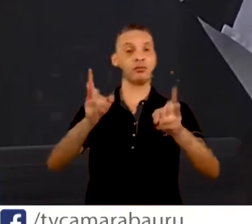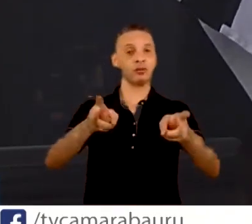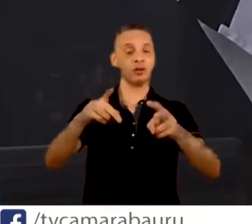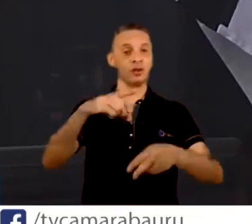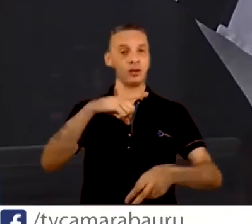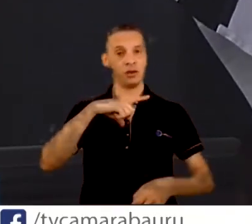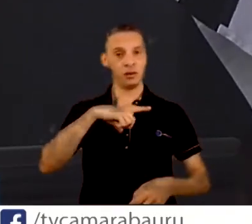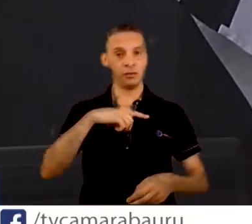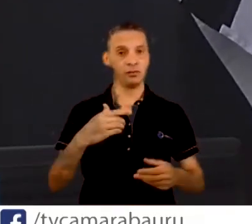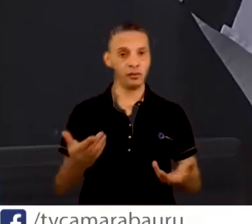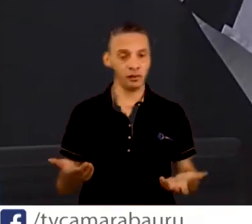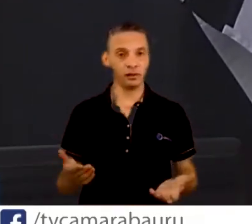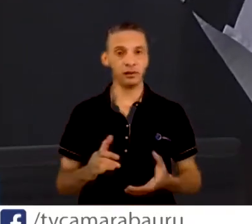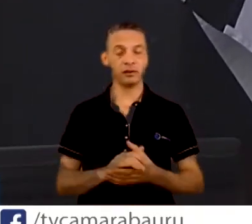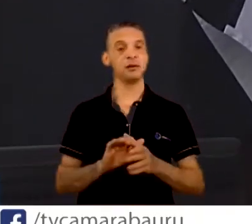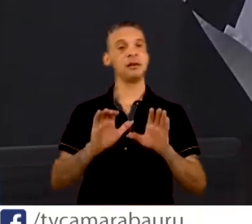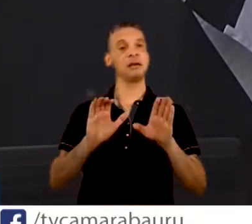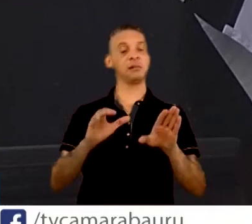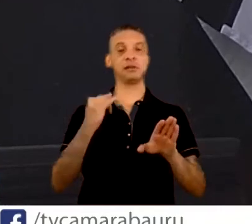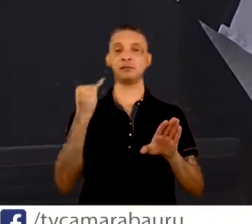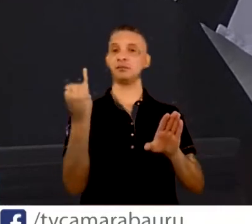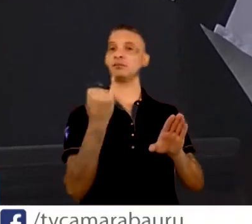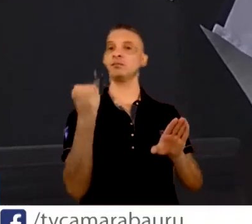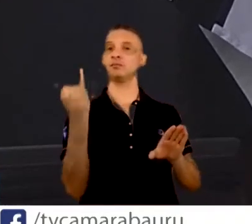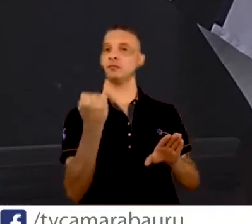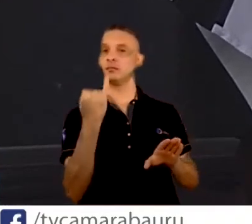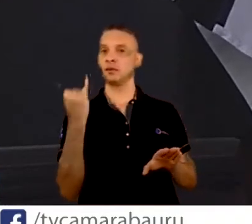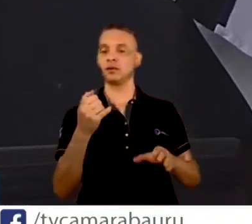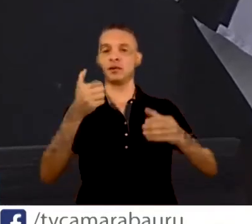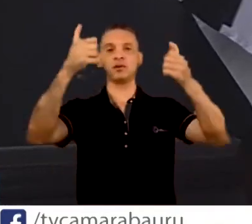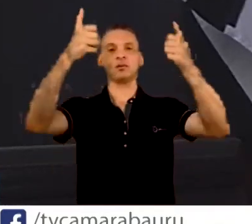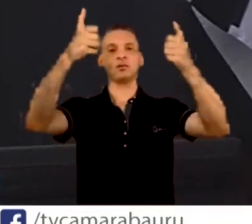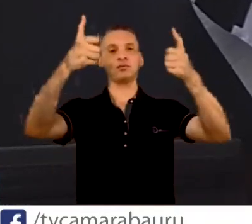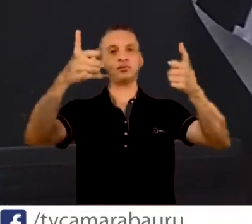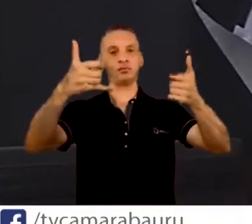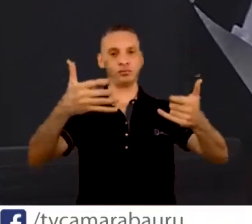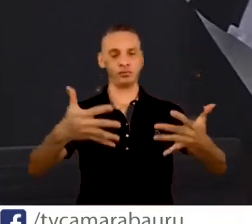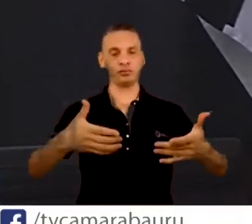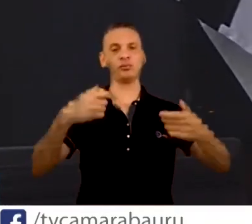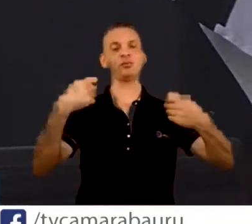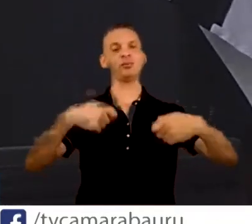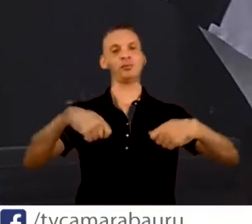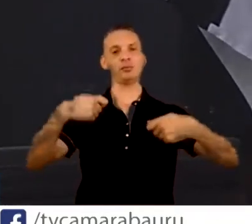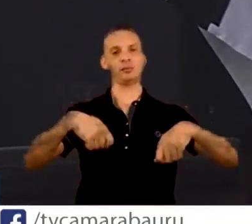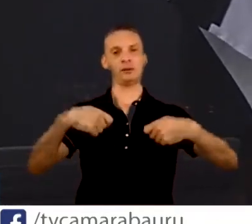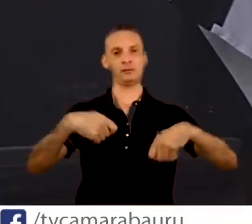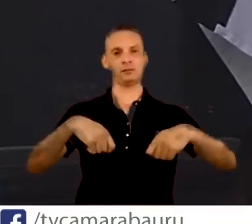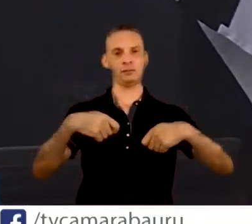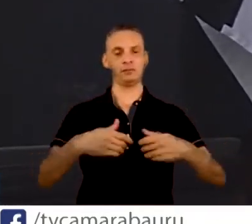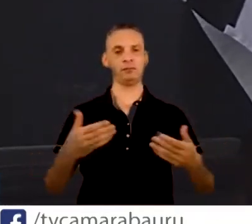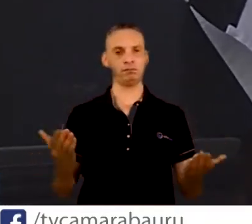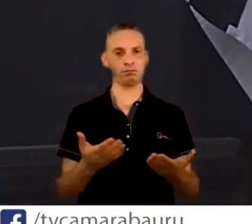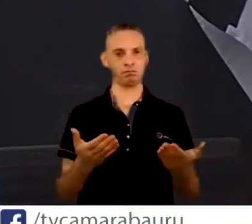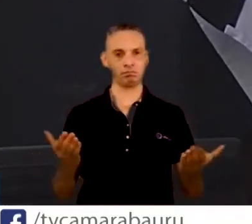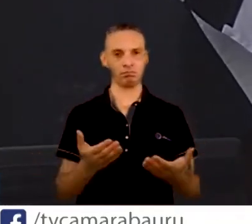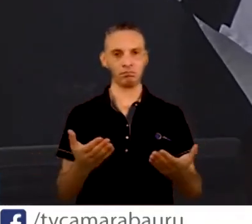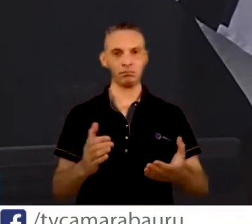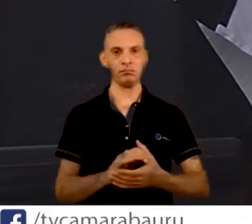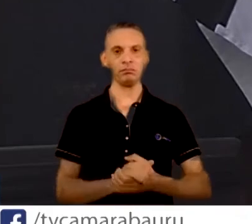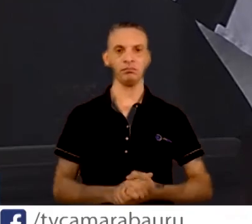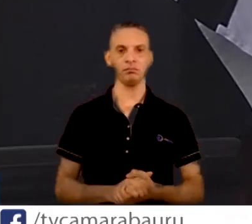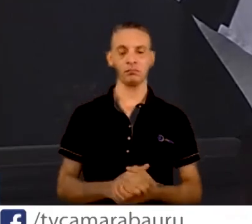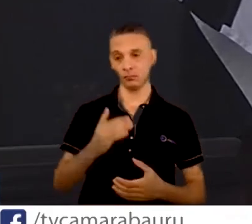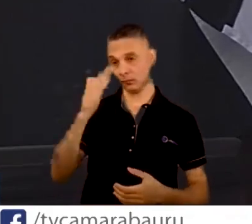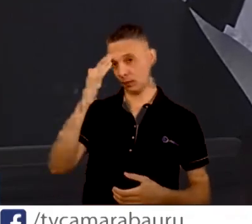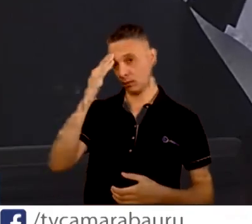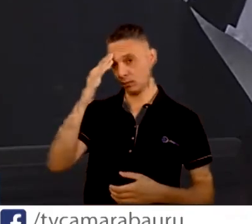atendidos, mas é importante a gente fazer esses apontamentos e esclarecimentos aqui. Sr. Presidente, muito obrigado. Eu